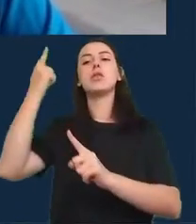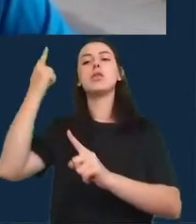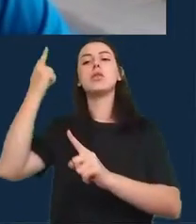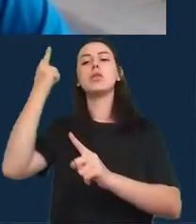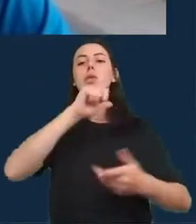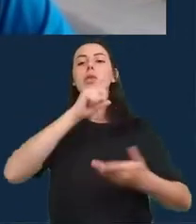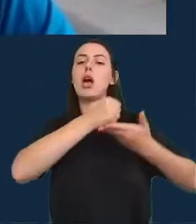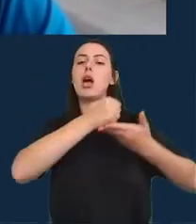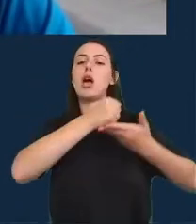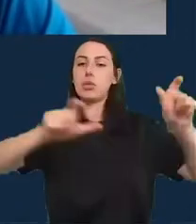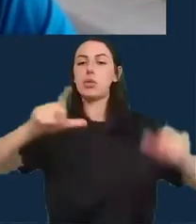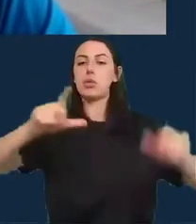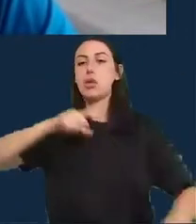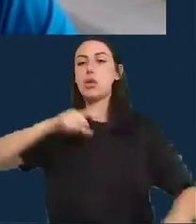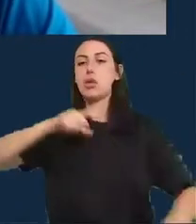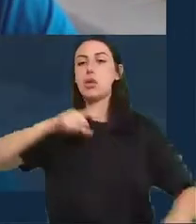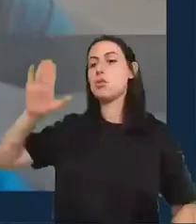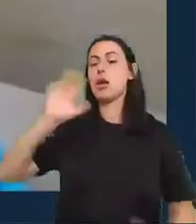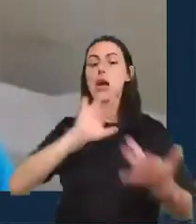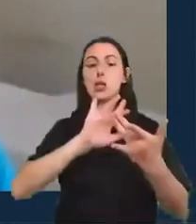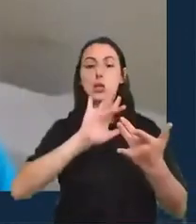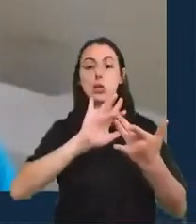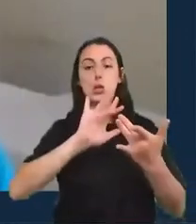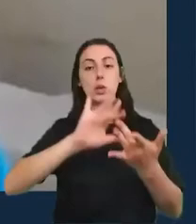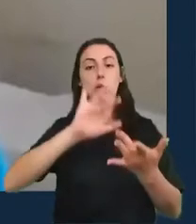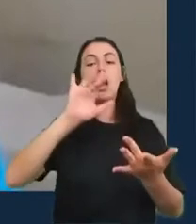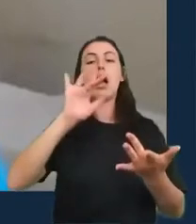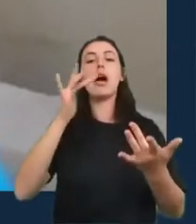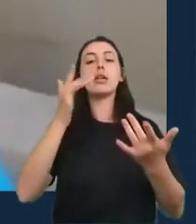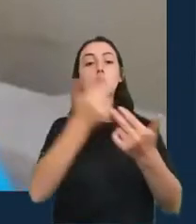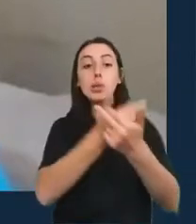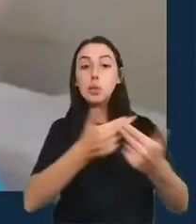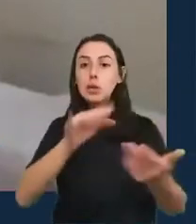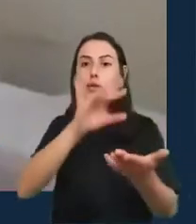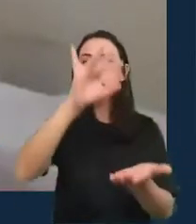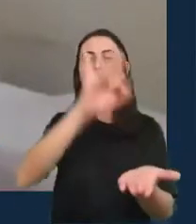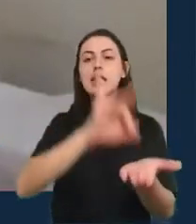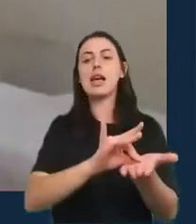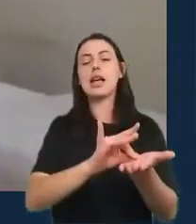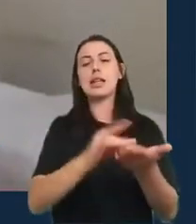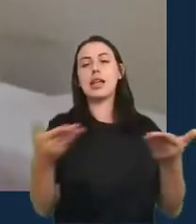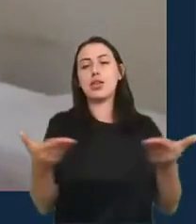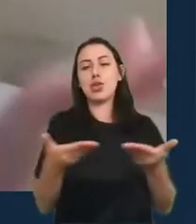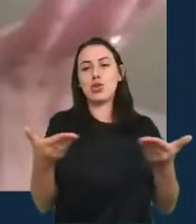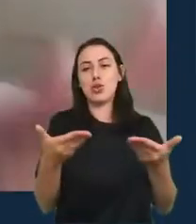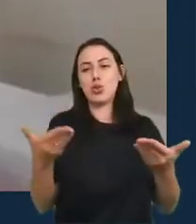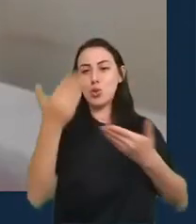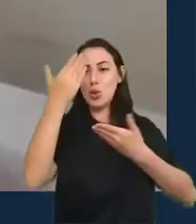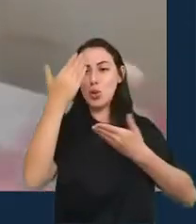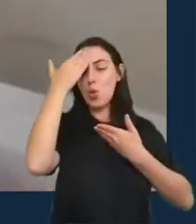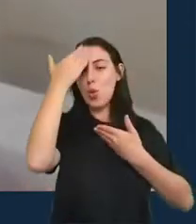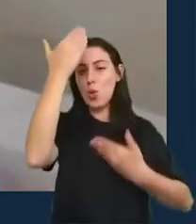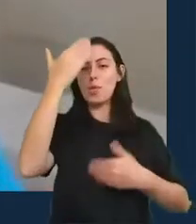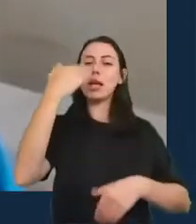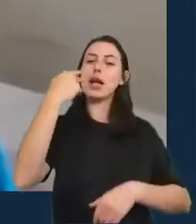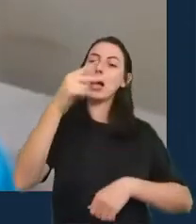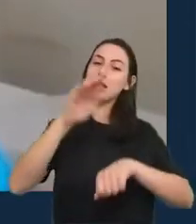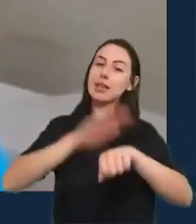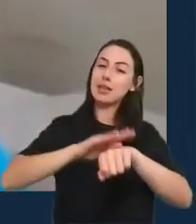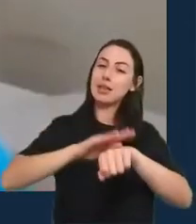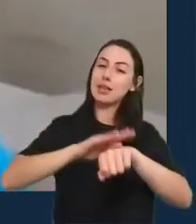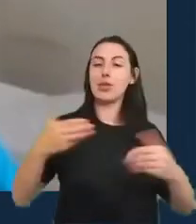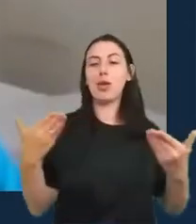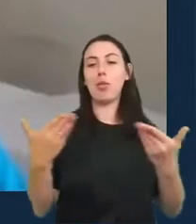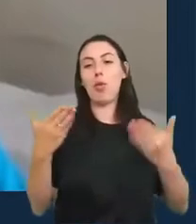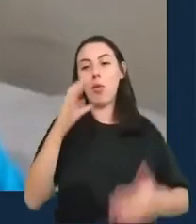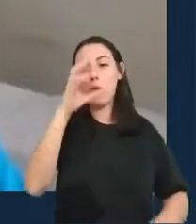com a realidade hoje em dia muito muito obrigado pelo seu tempo neste sábado eu gostaria de agradecer